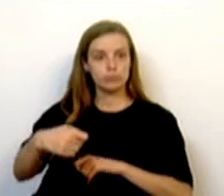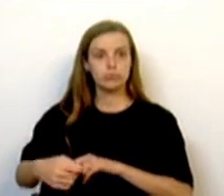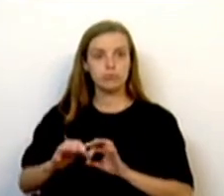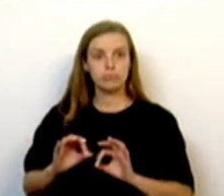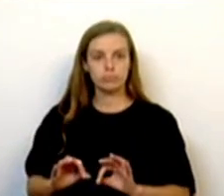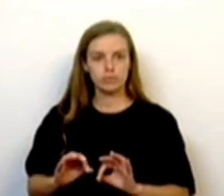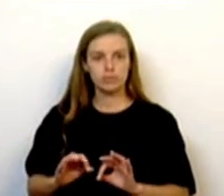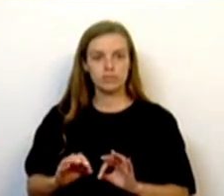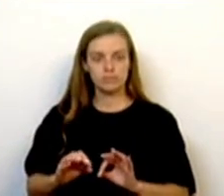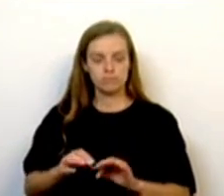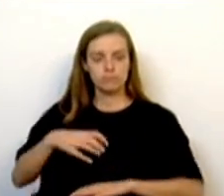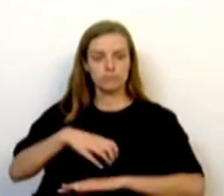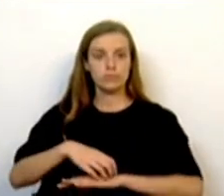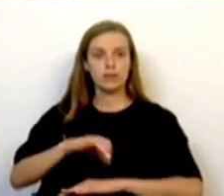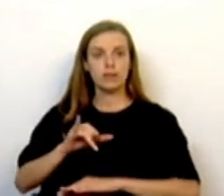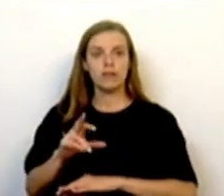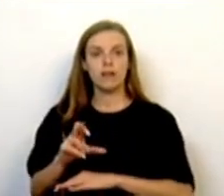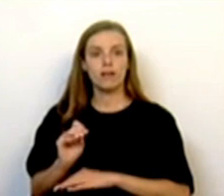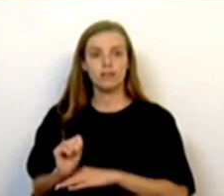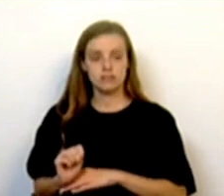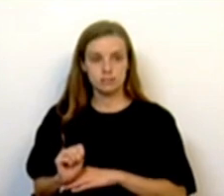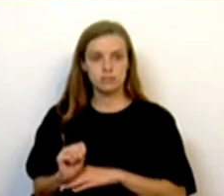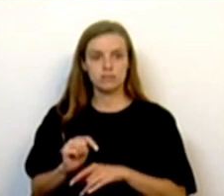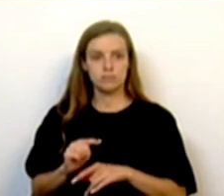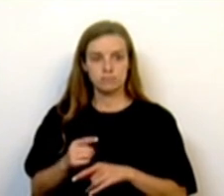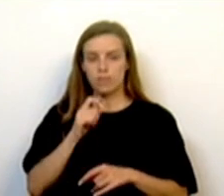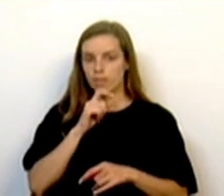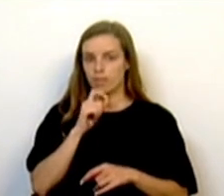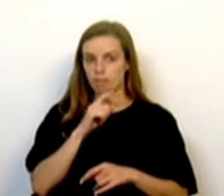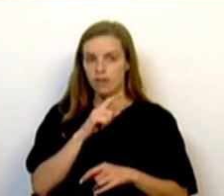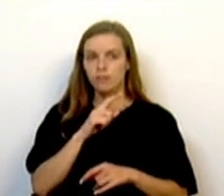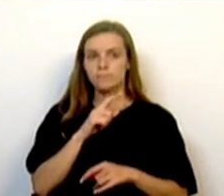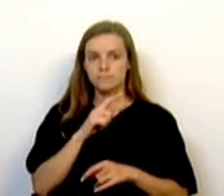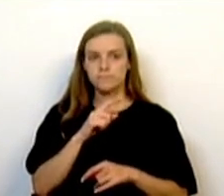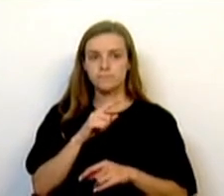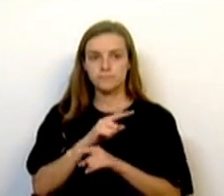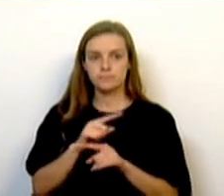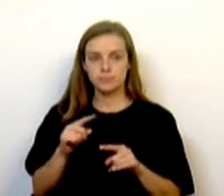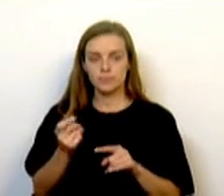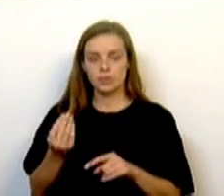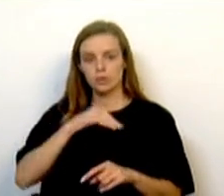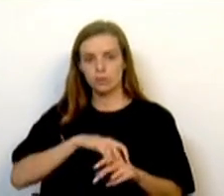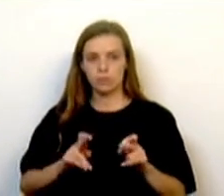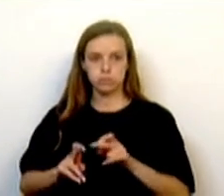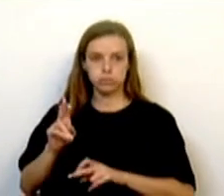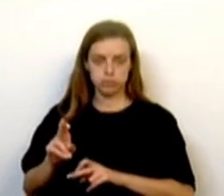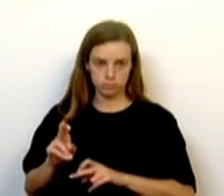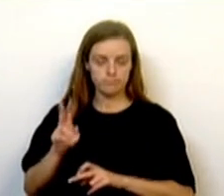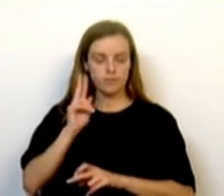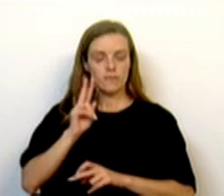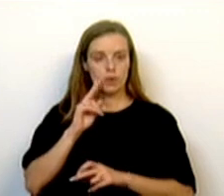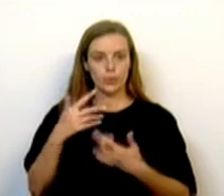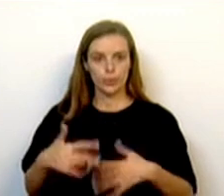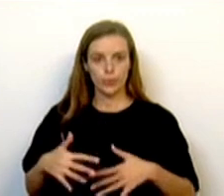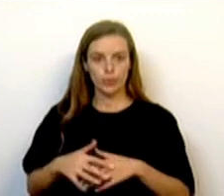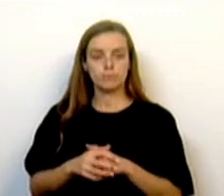% em sede e RS, às empresas que, de facto, por via da negociação coletiva, aumentam os salários pelo valor de referencial ou acima